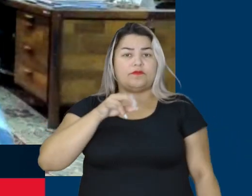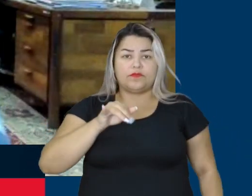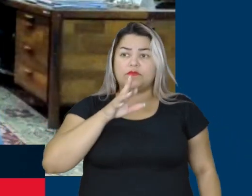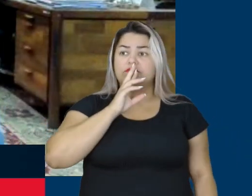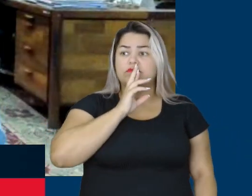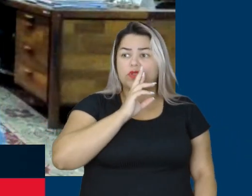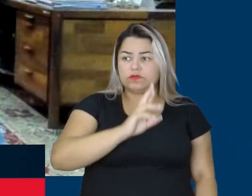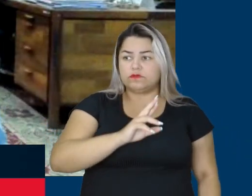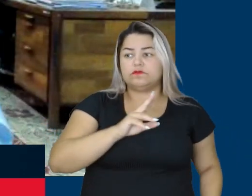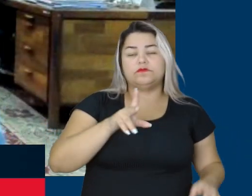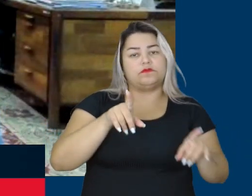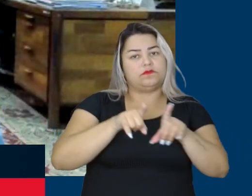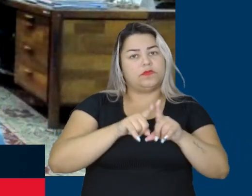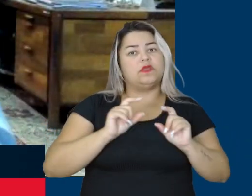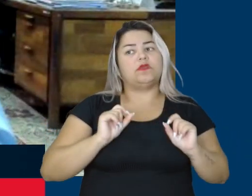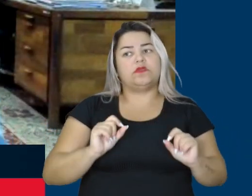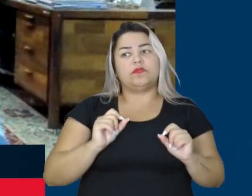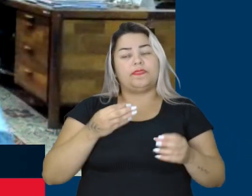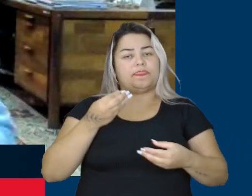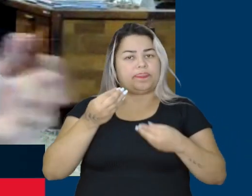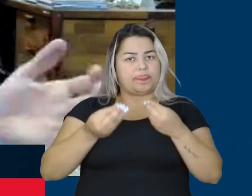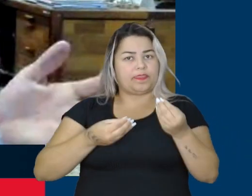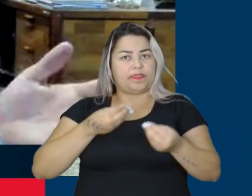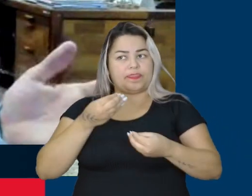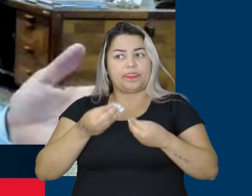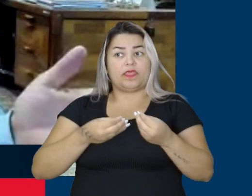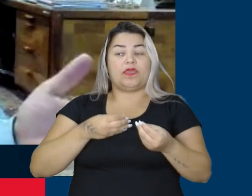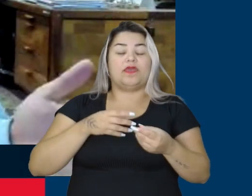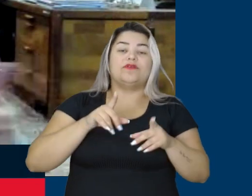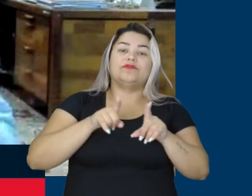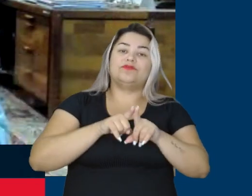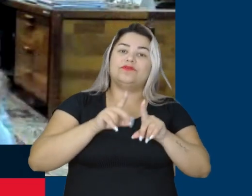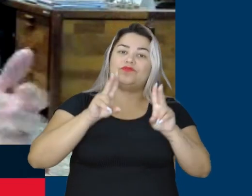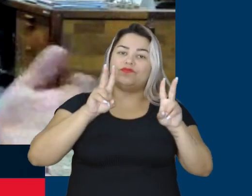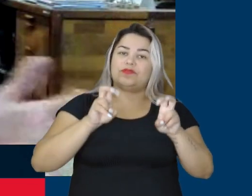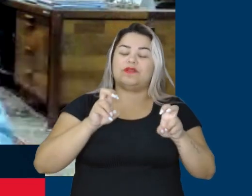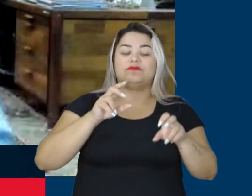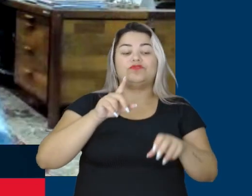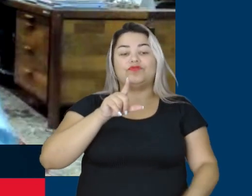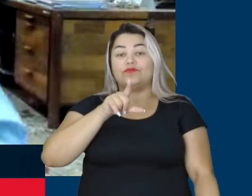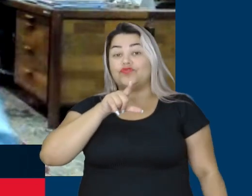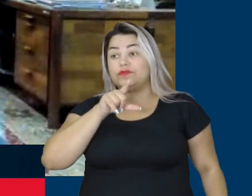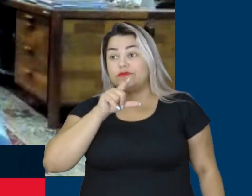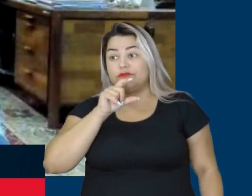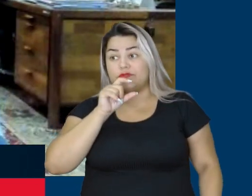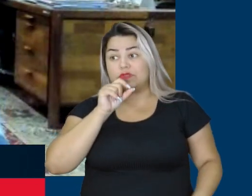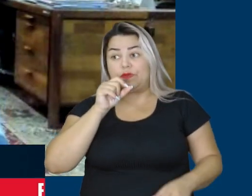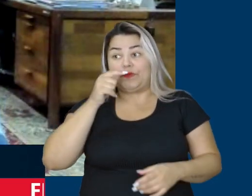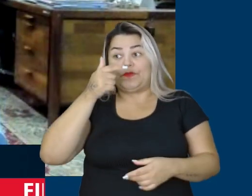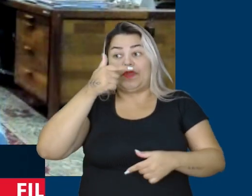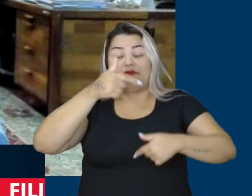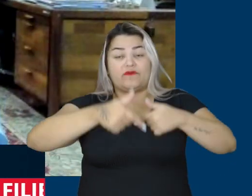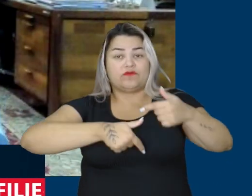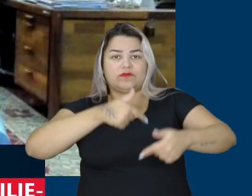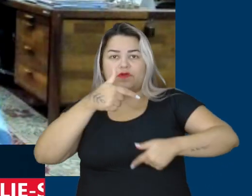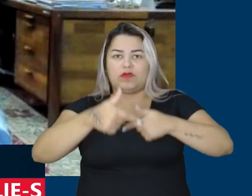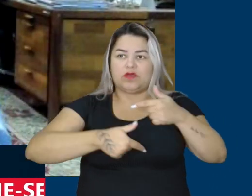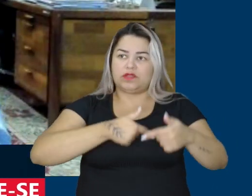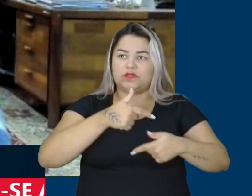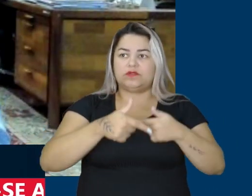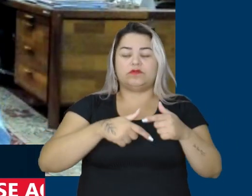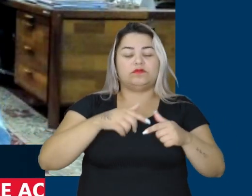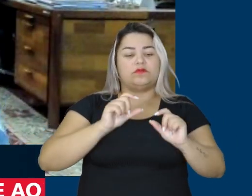aqui a colar e com o Museu Digitado de grão em grão, galinha e chapapo e aqui de emprego em emprego nós vamos gerando emprego no Brasil,